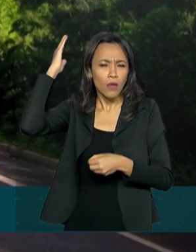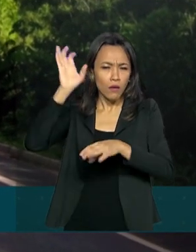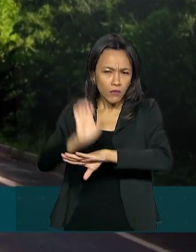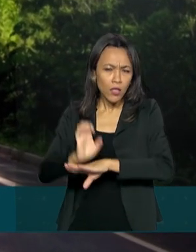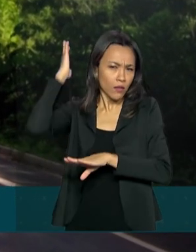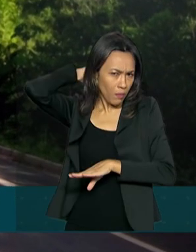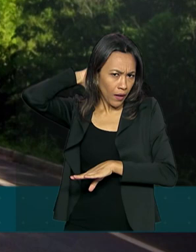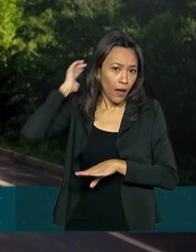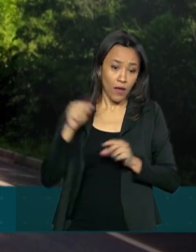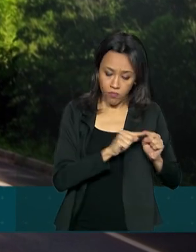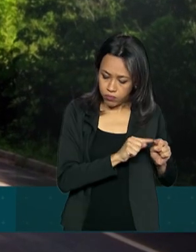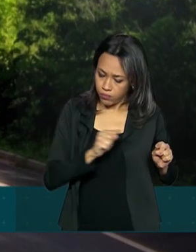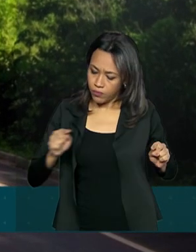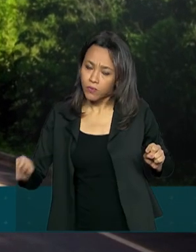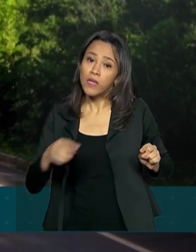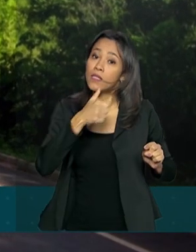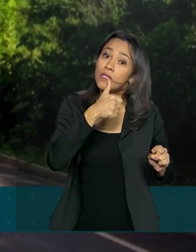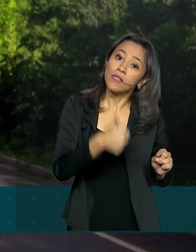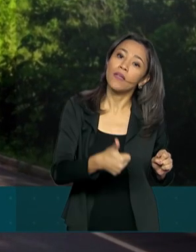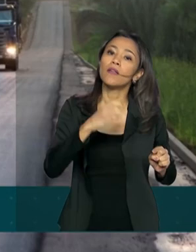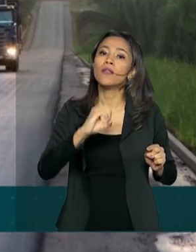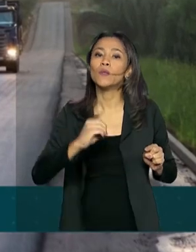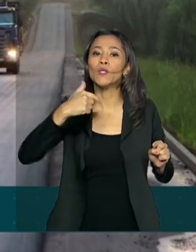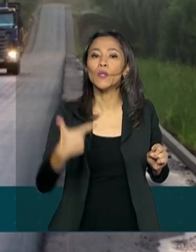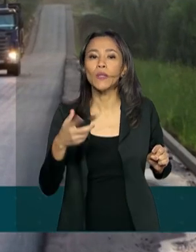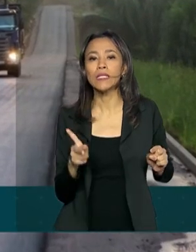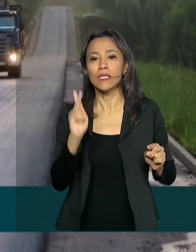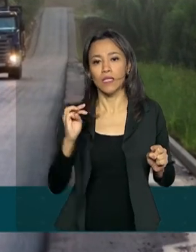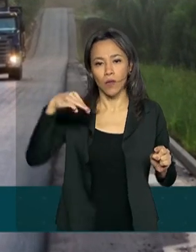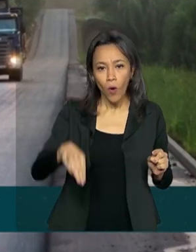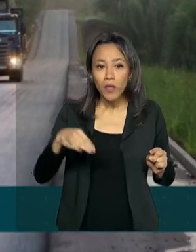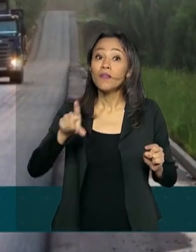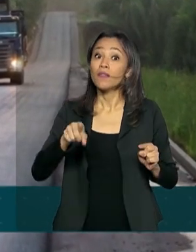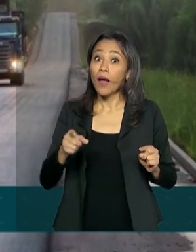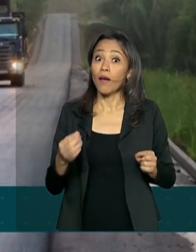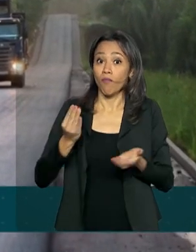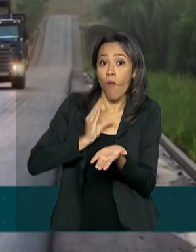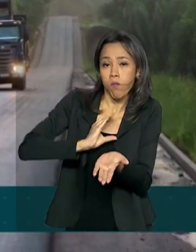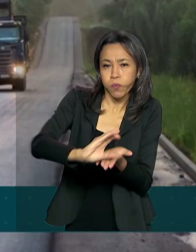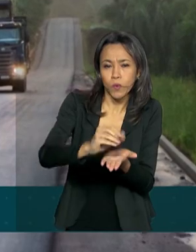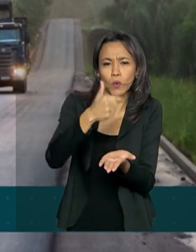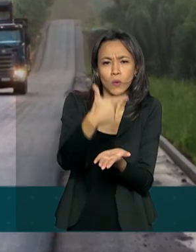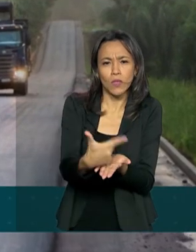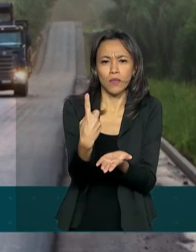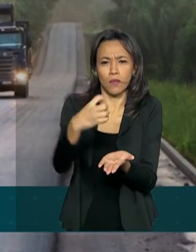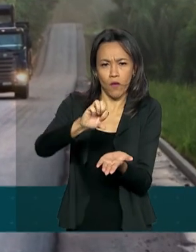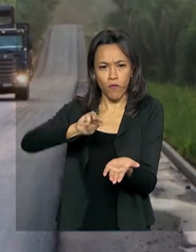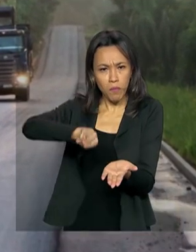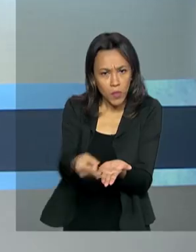parte de uma extensão de 102 quilômetros que está recebendo 219 milhões de reais em investimentos.